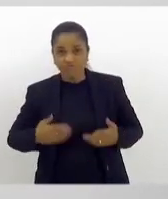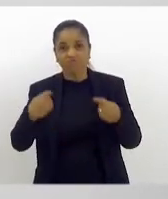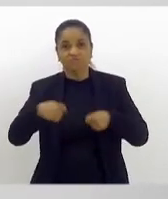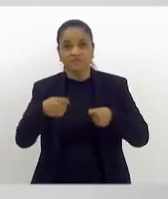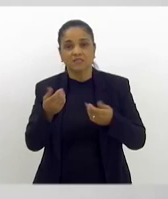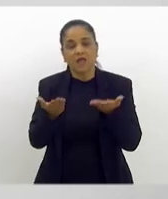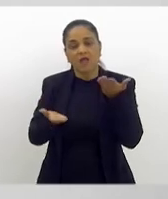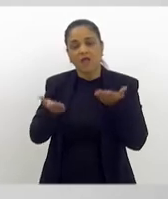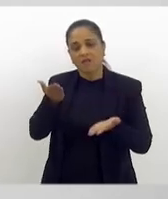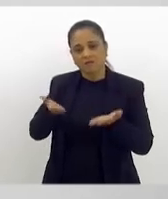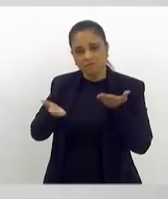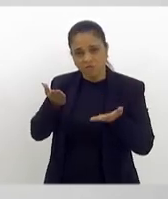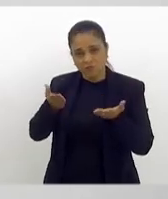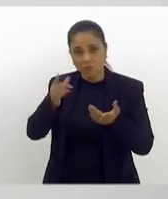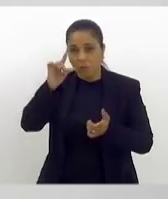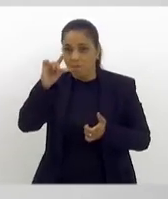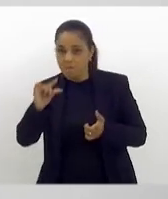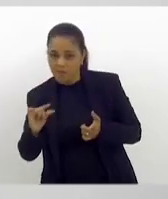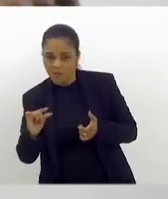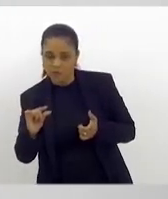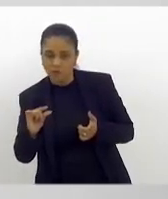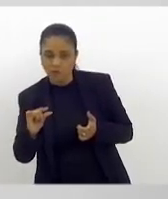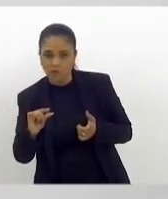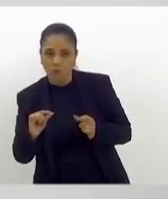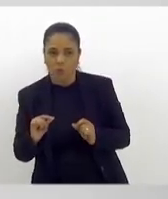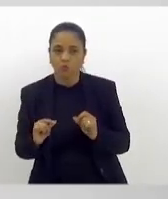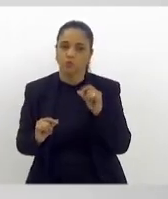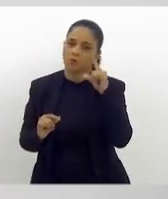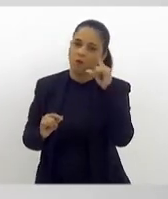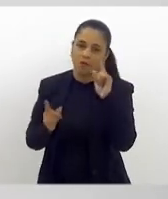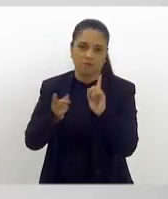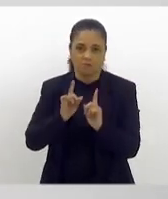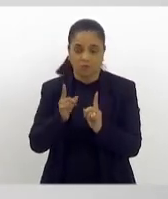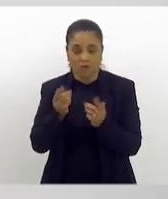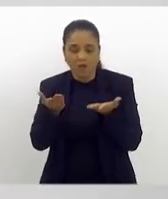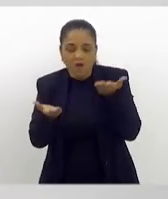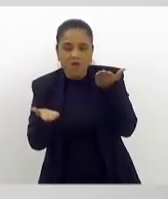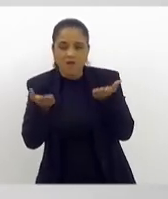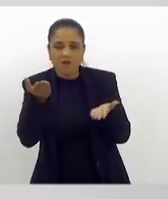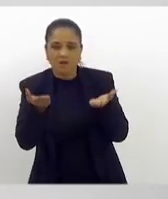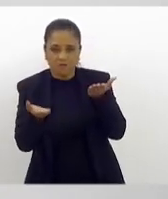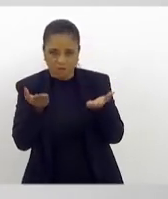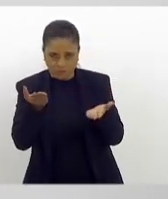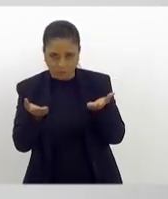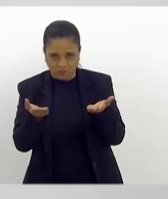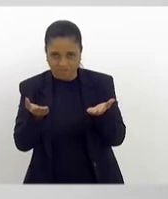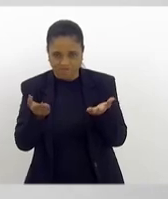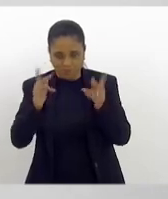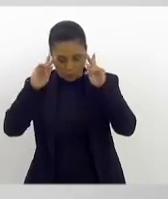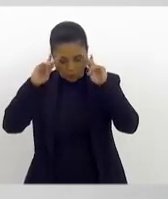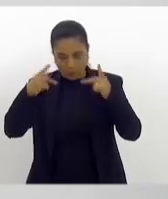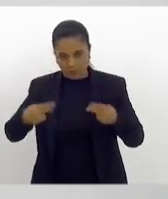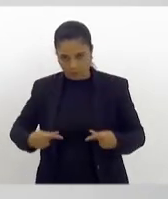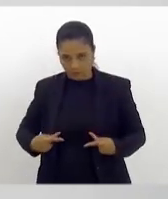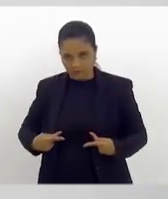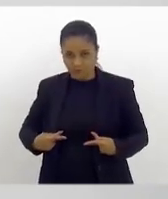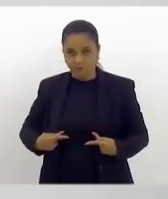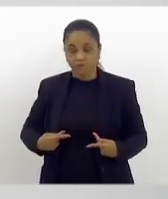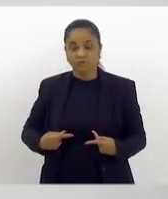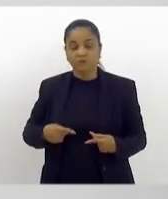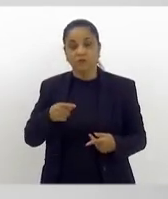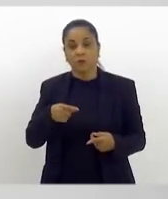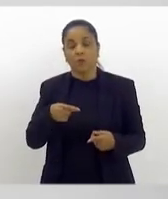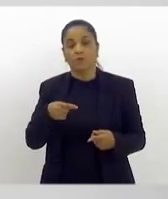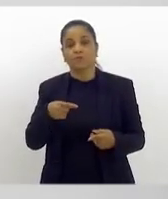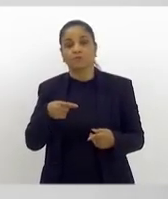Ela não quer nem de menos, mas também não quer de mais. A natureza é perfeita. Então, esse excesso